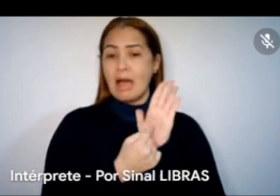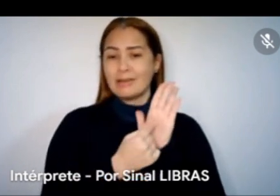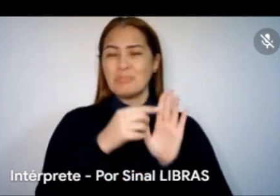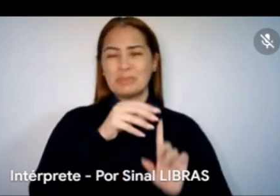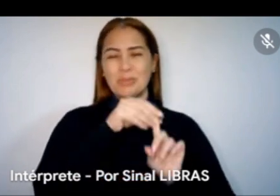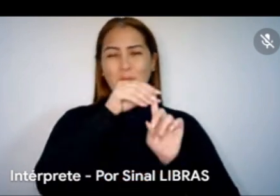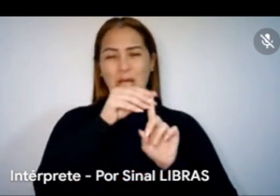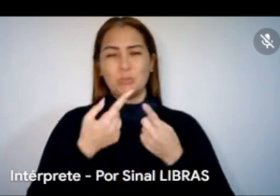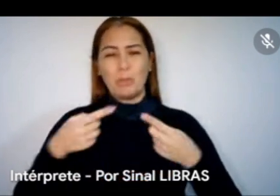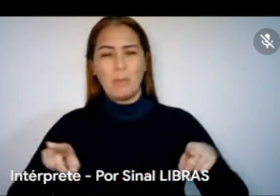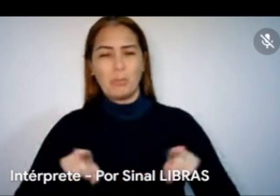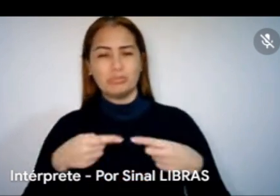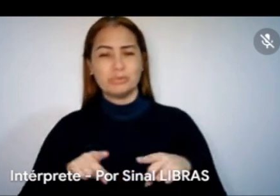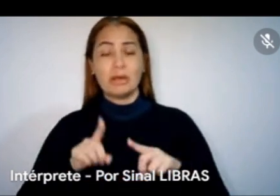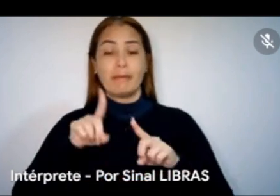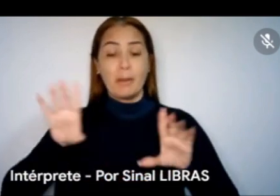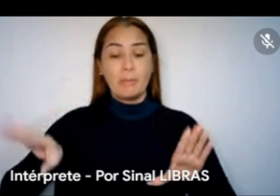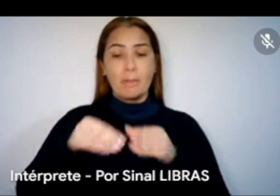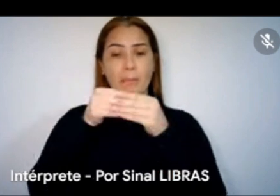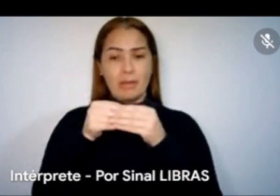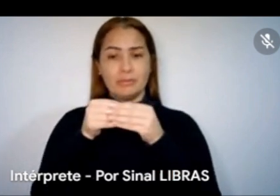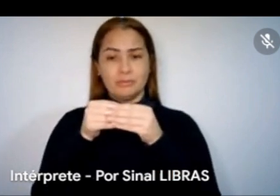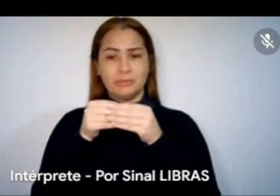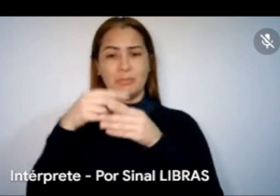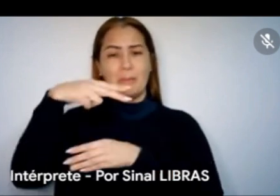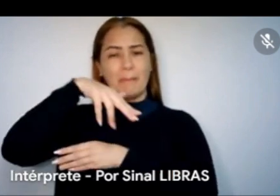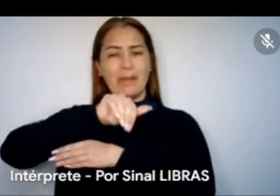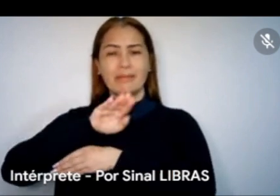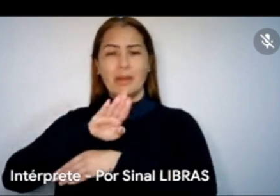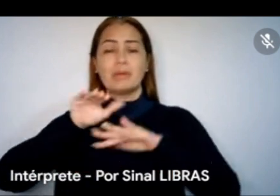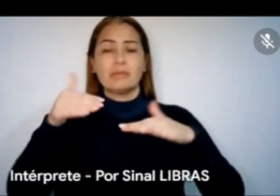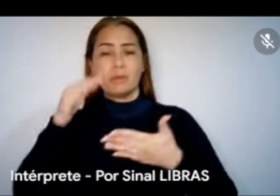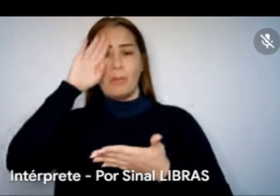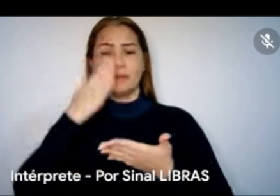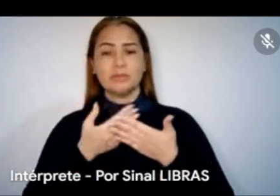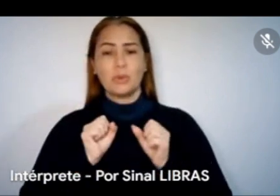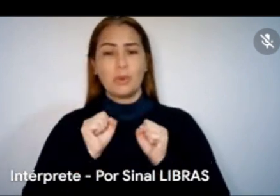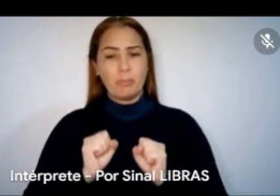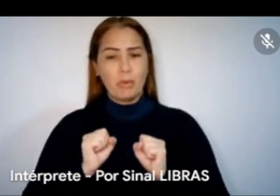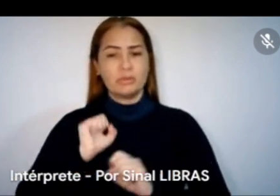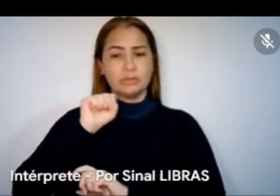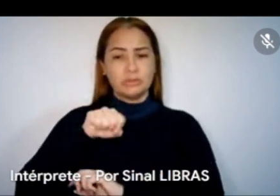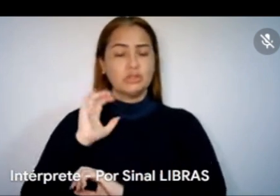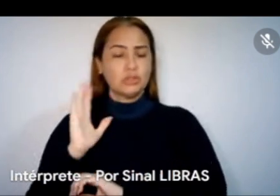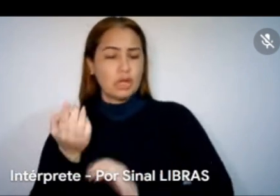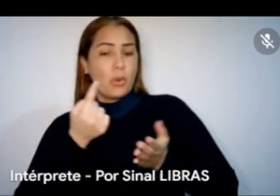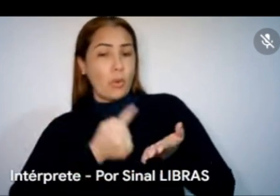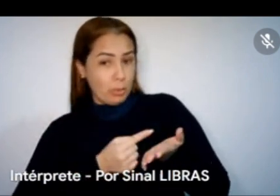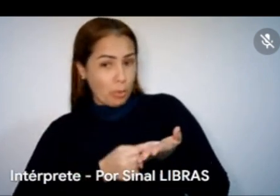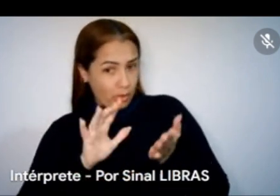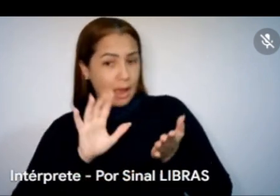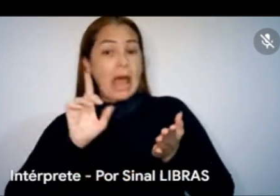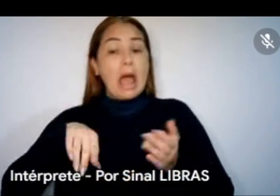sejam implementadas na PNAD? Então, assim, eu acredito que a gente pode, como a gente falou, é um momento de escuta, tá?